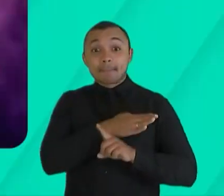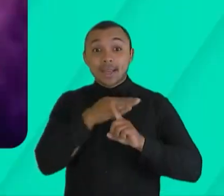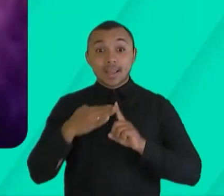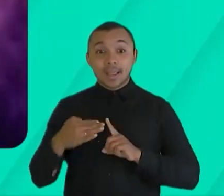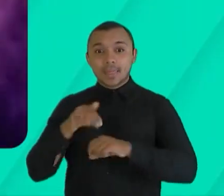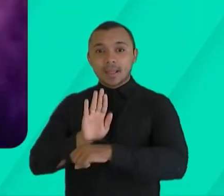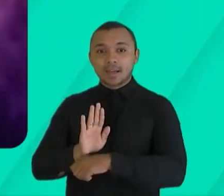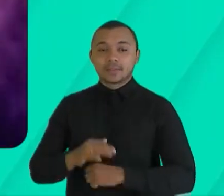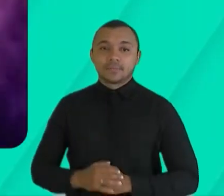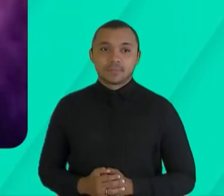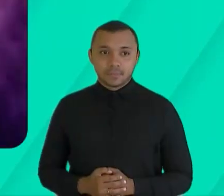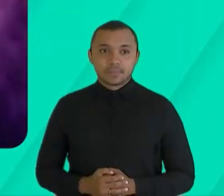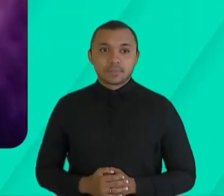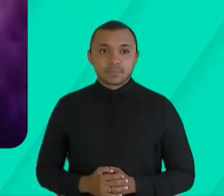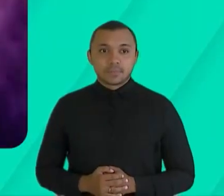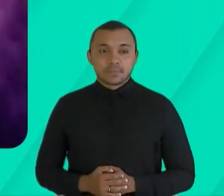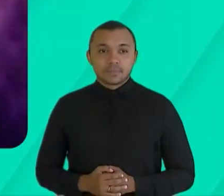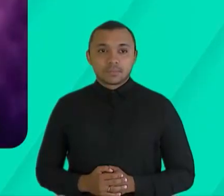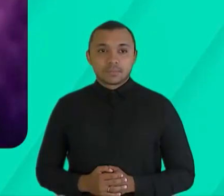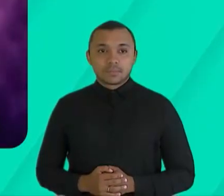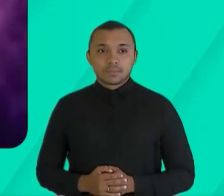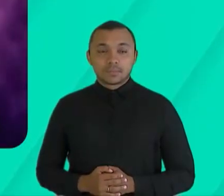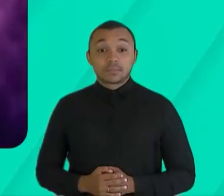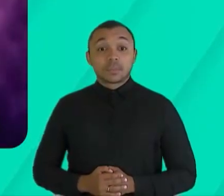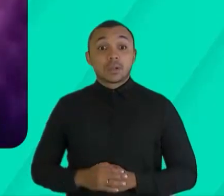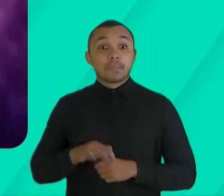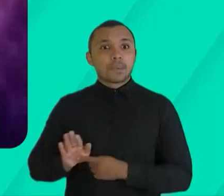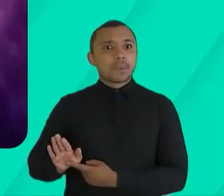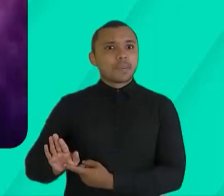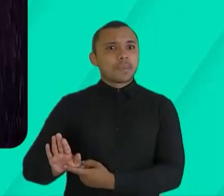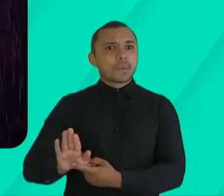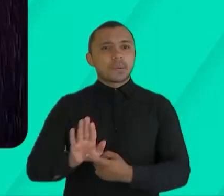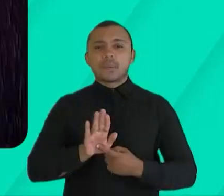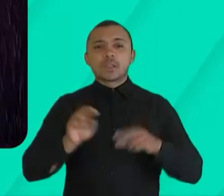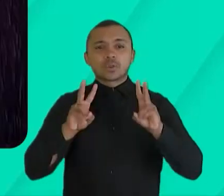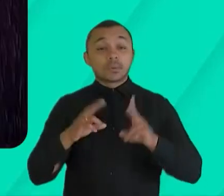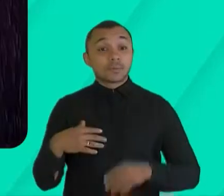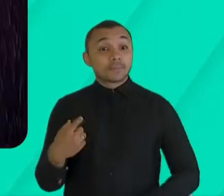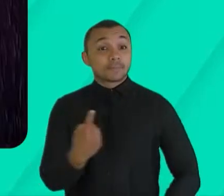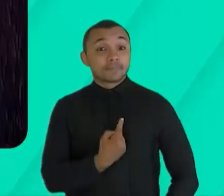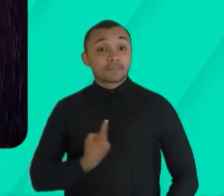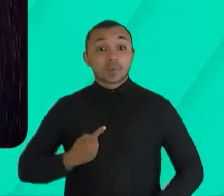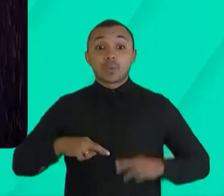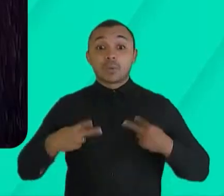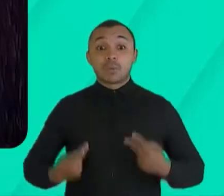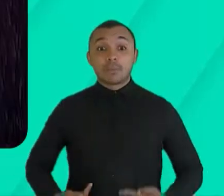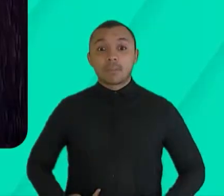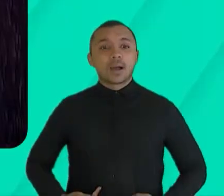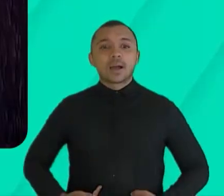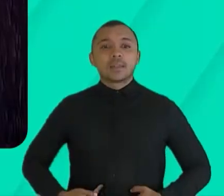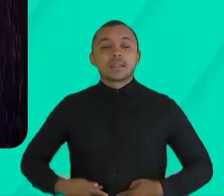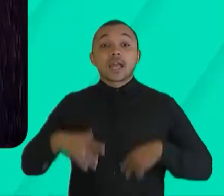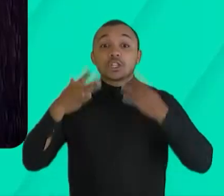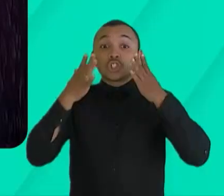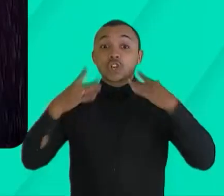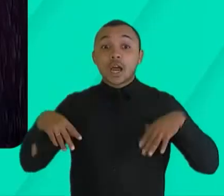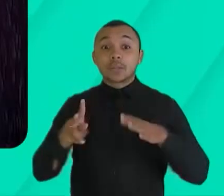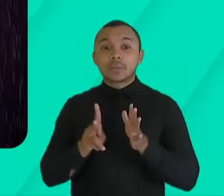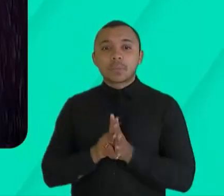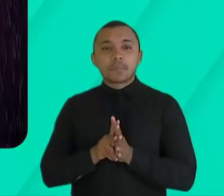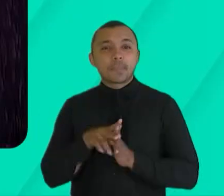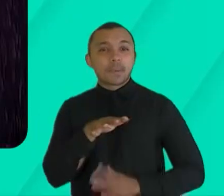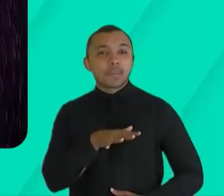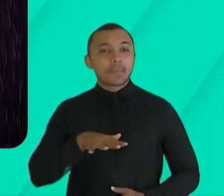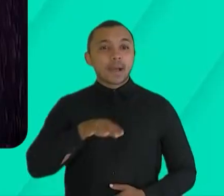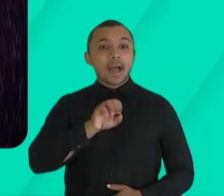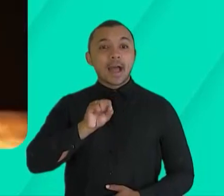Um santuário em ruínas e a solidão humana são o enredo da peça Nada de Novo Sob o Sol do Sertão, que está em